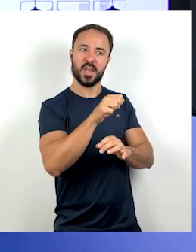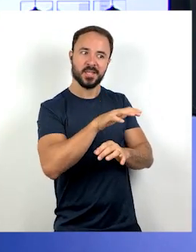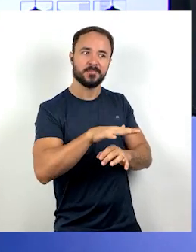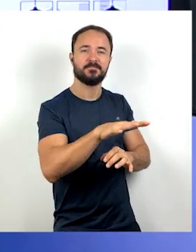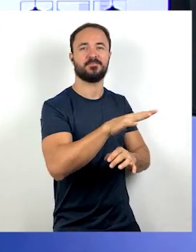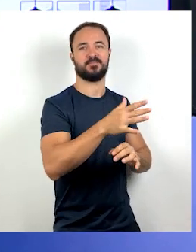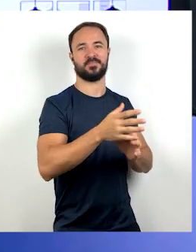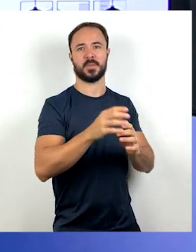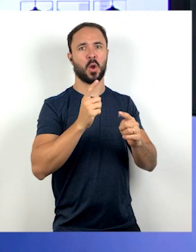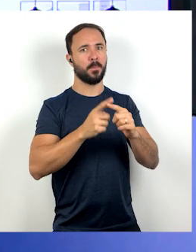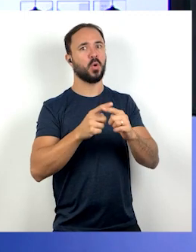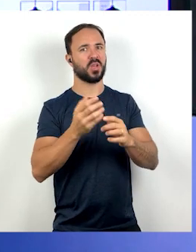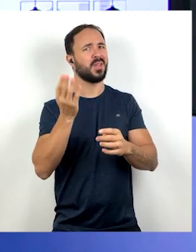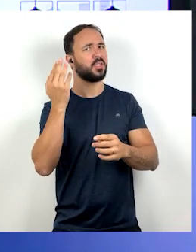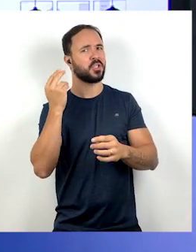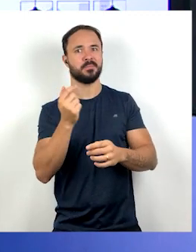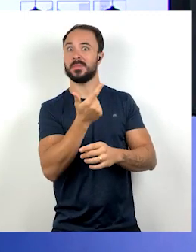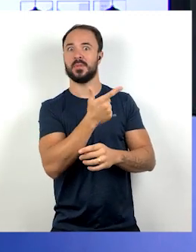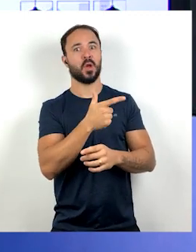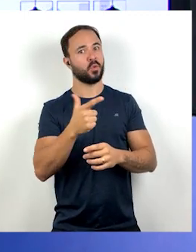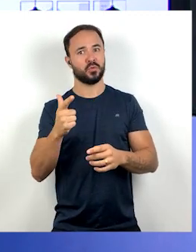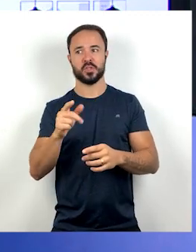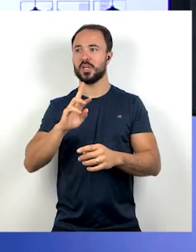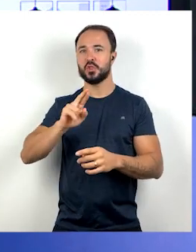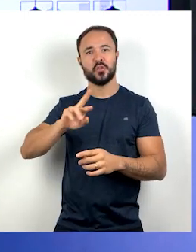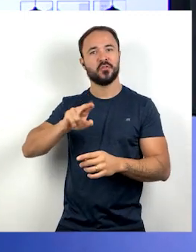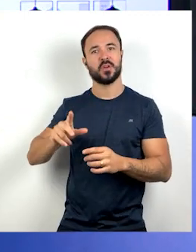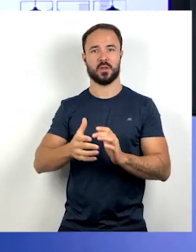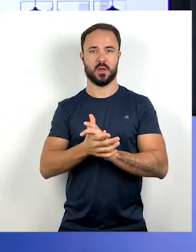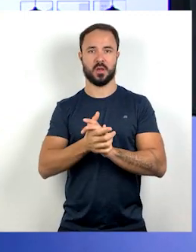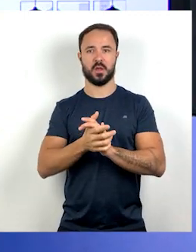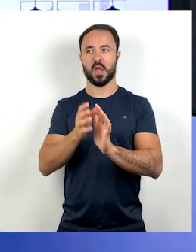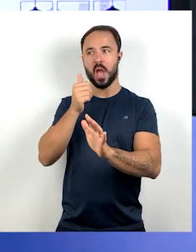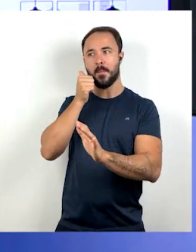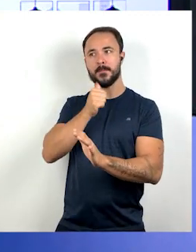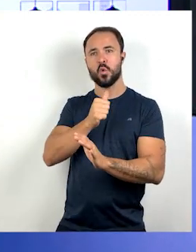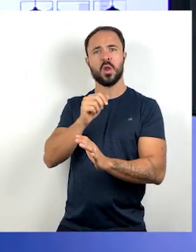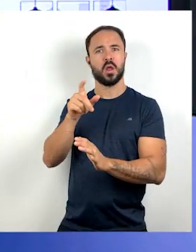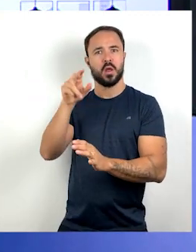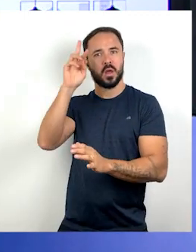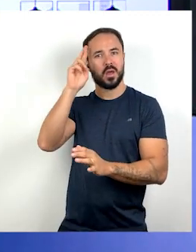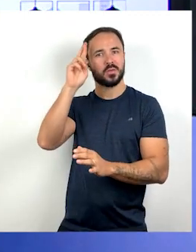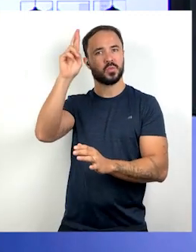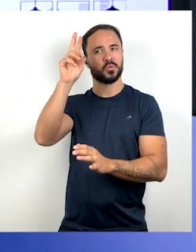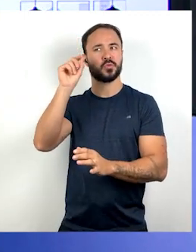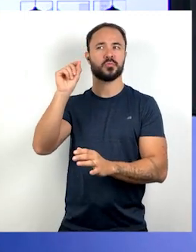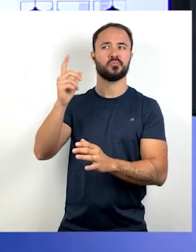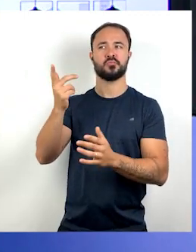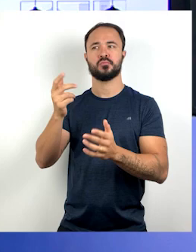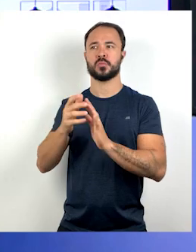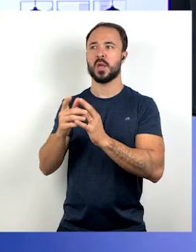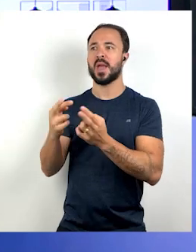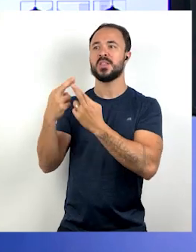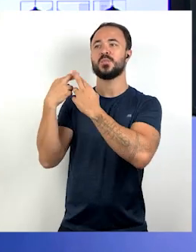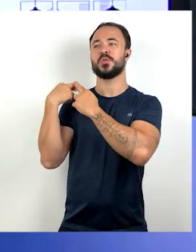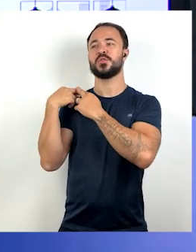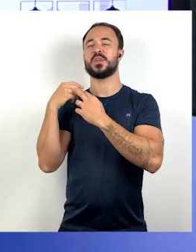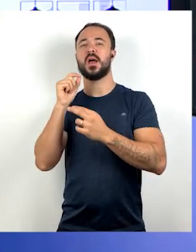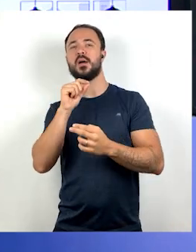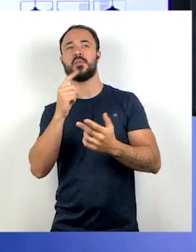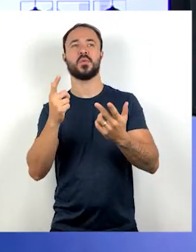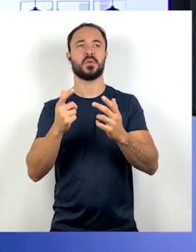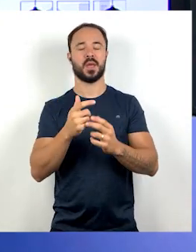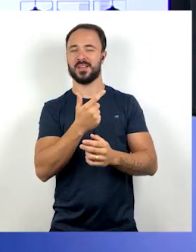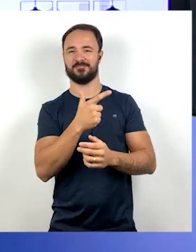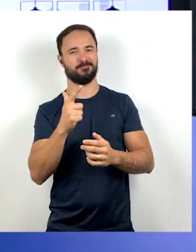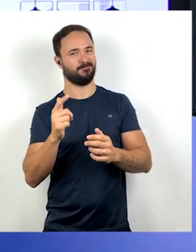as mulheres elas eram responsáveis pelo trabalho doméstico, pela criação dos filhos e o homem era a figura